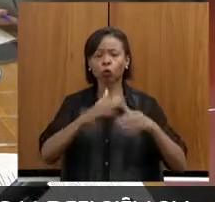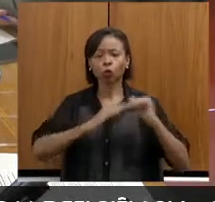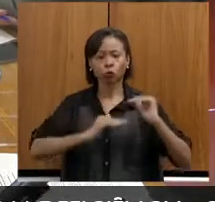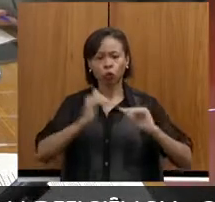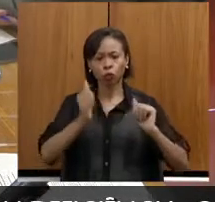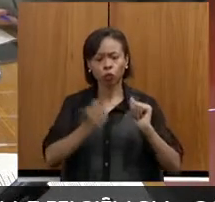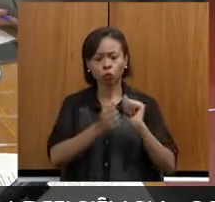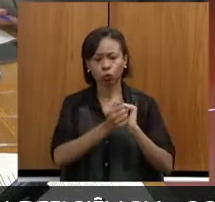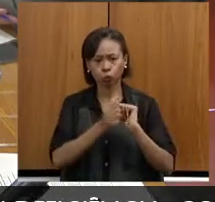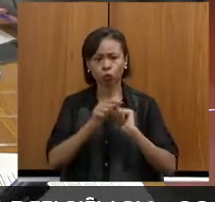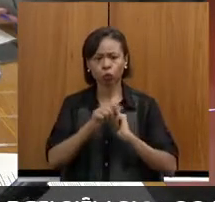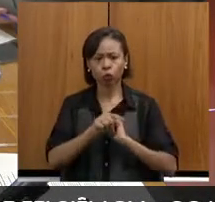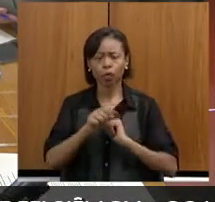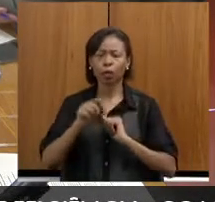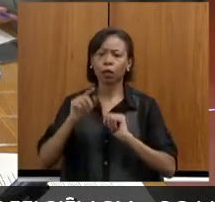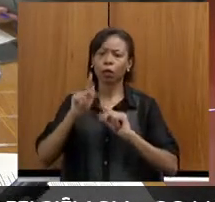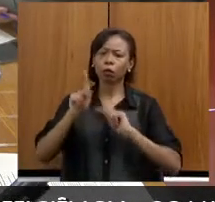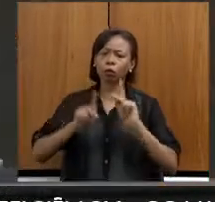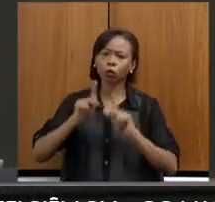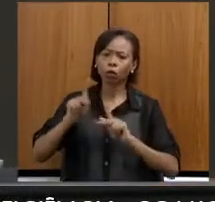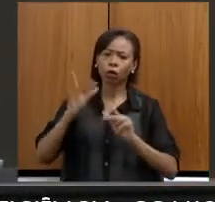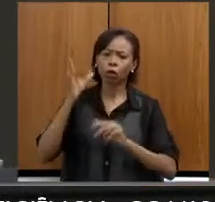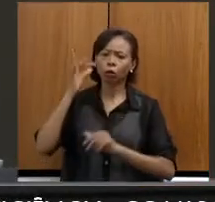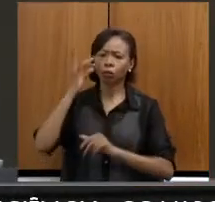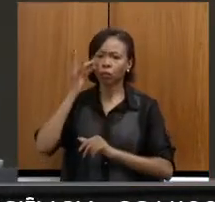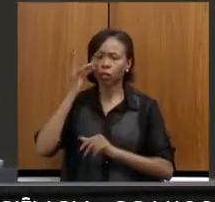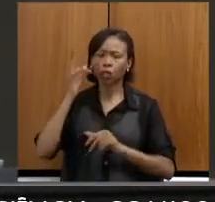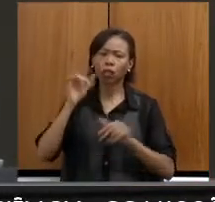presente, telespectadores da Assembleia.